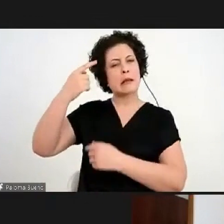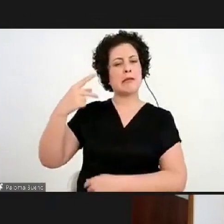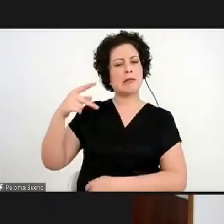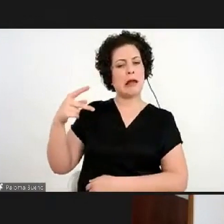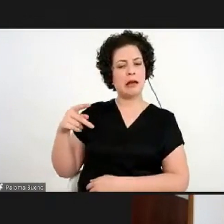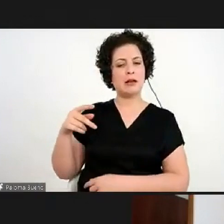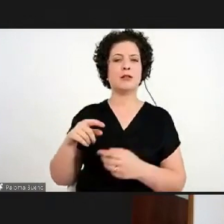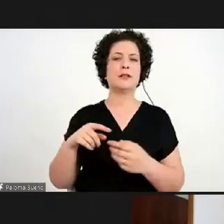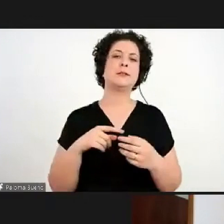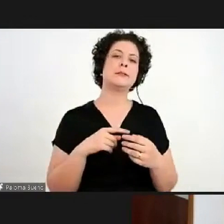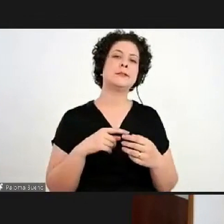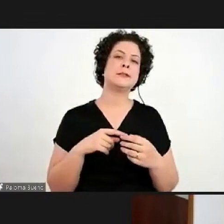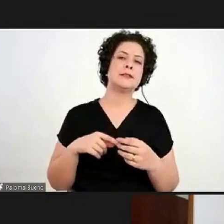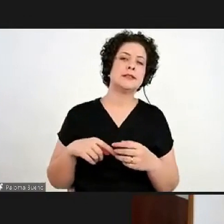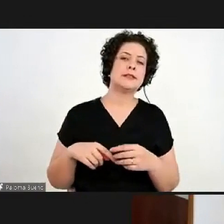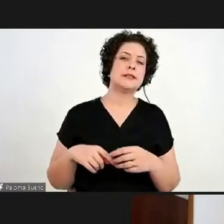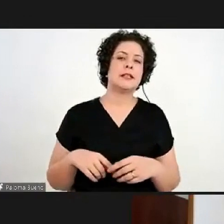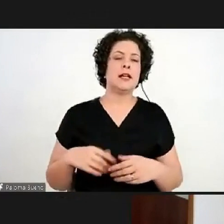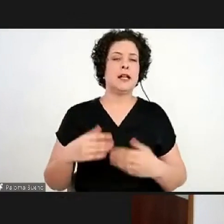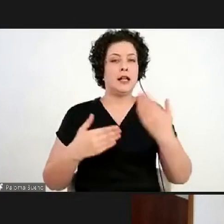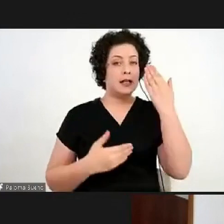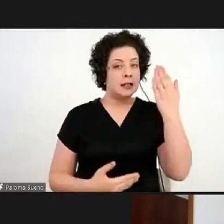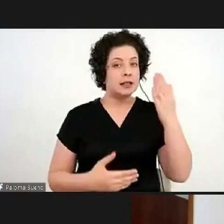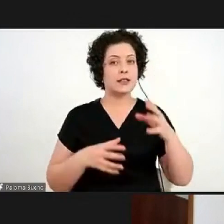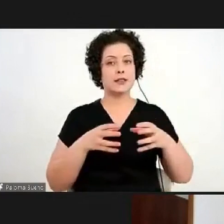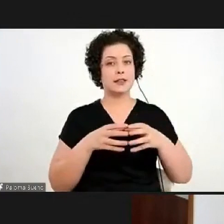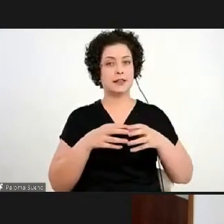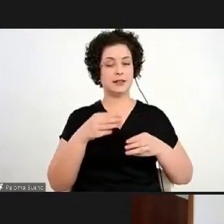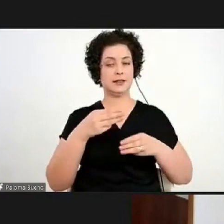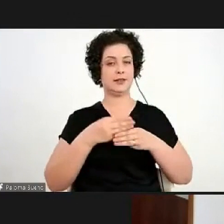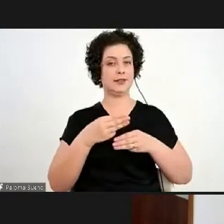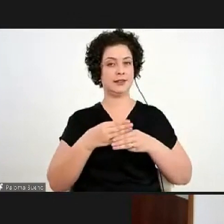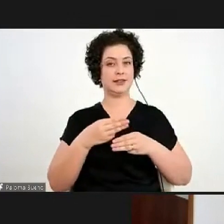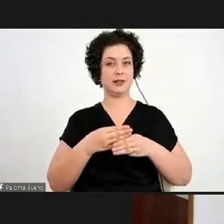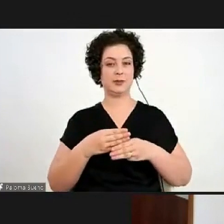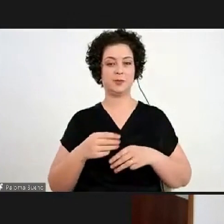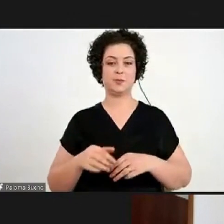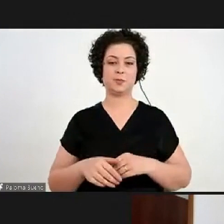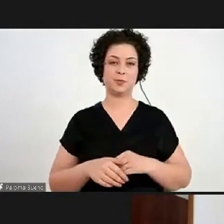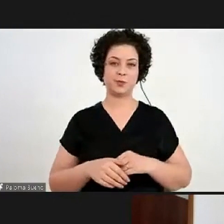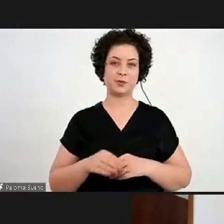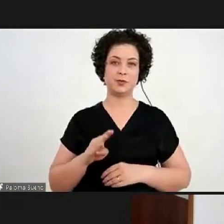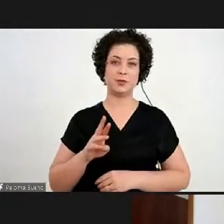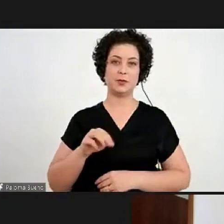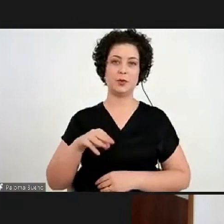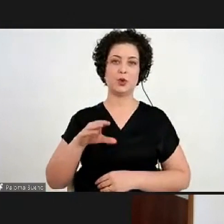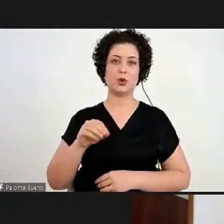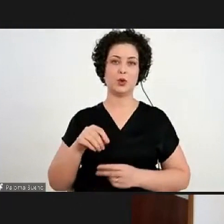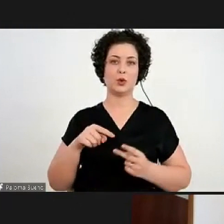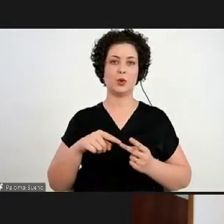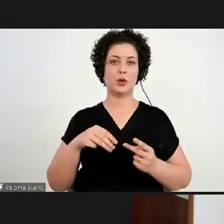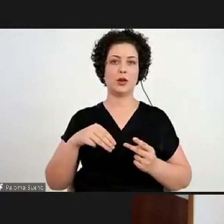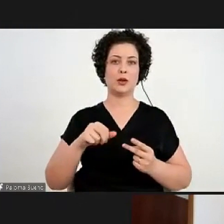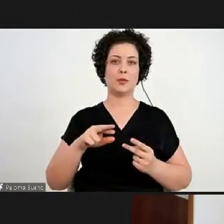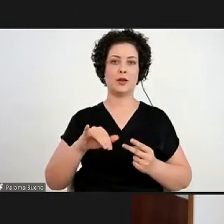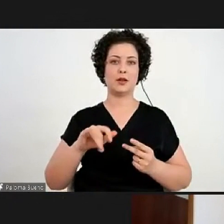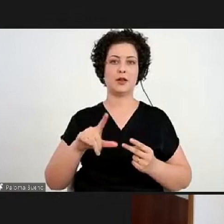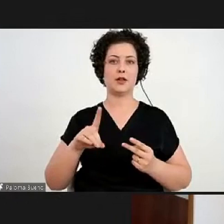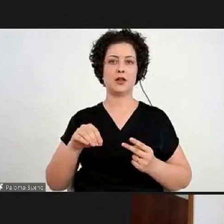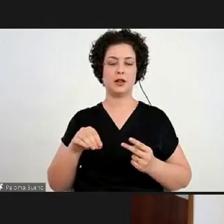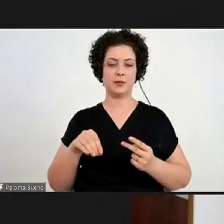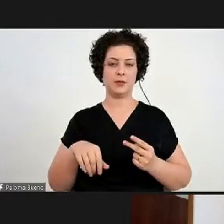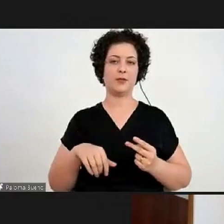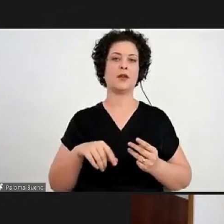agradeço a equipe do MAC, o Bruno Calado, a Marilda Giaforoff,